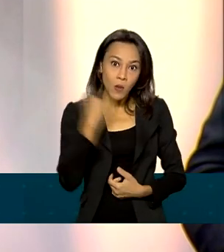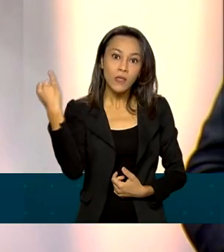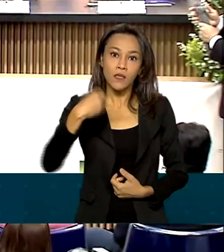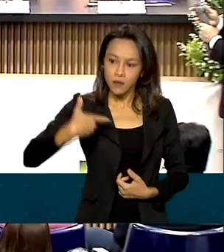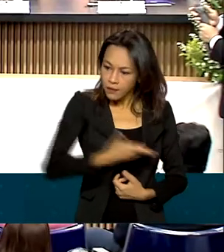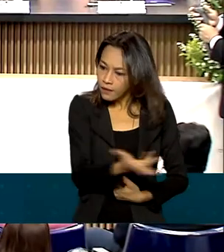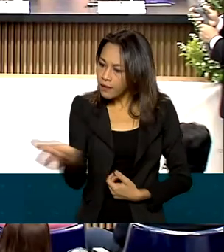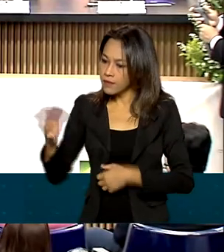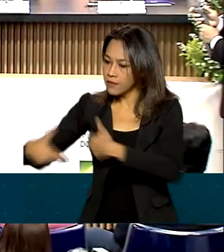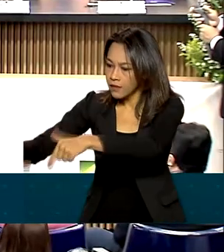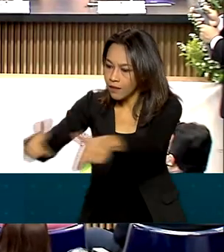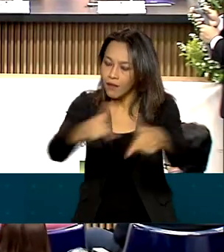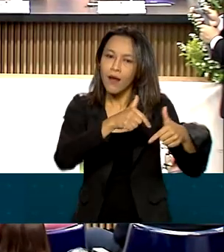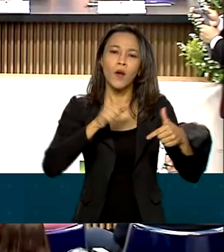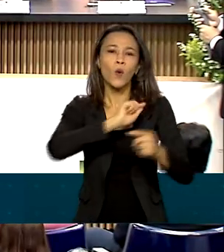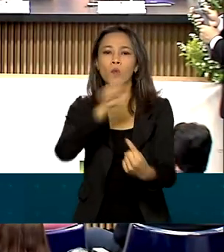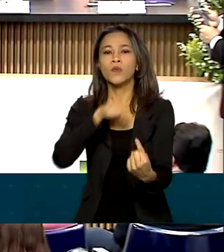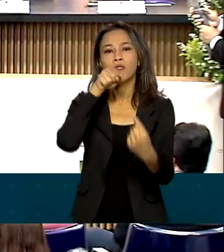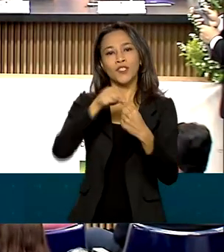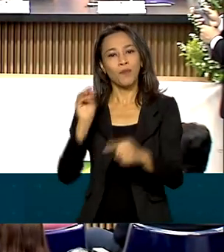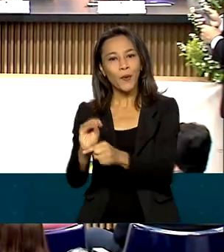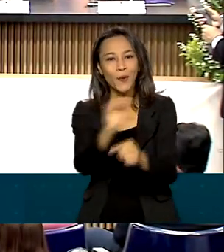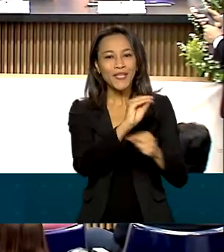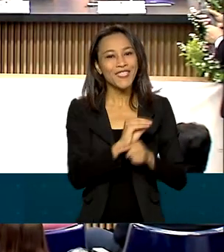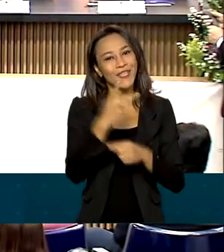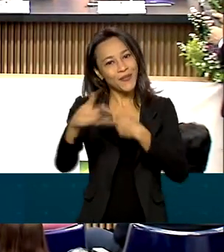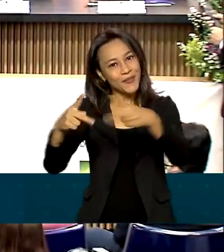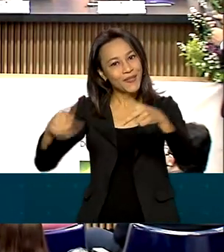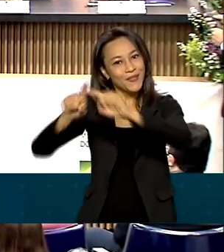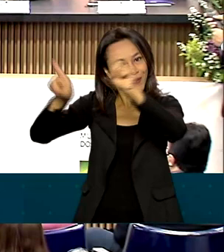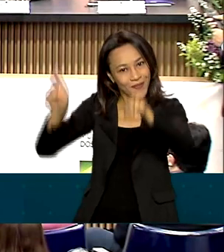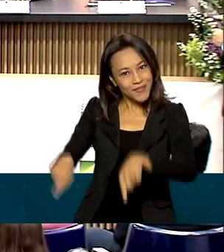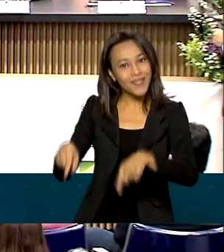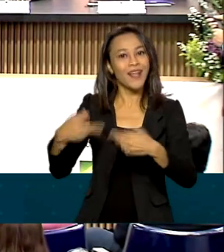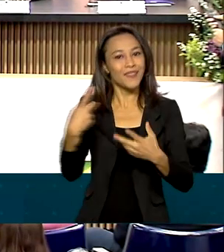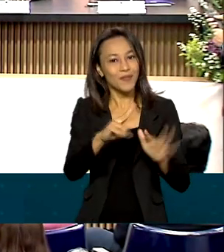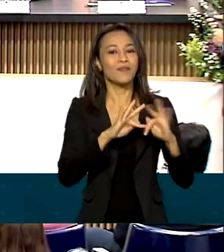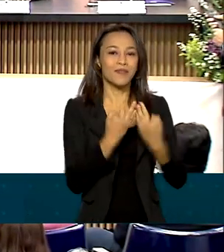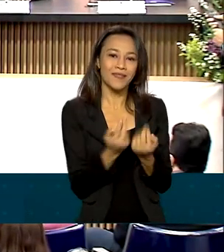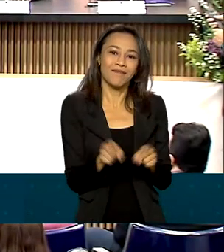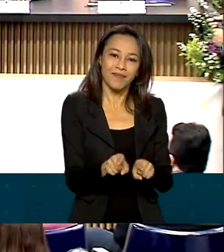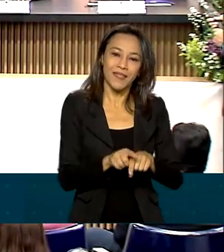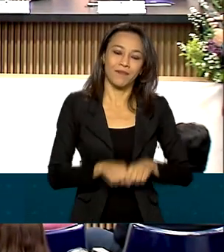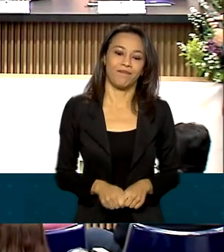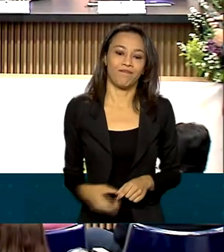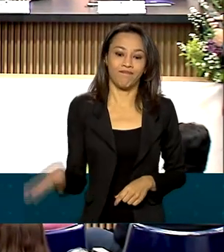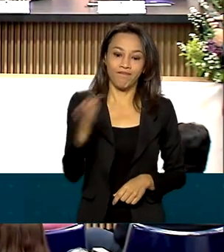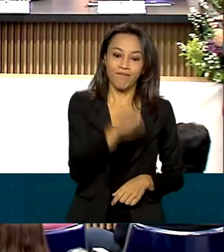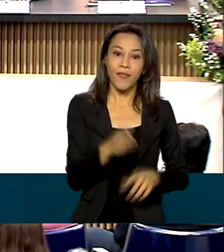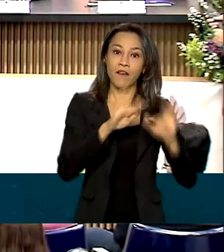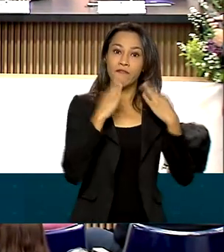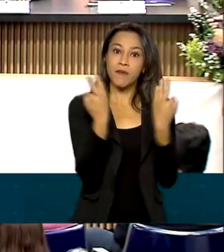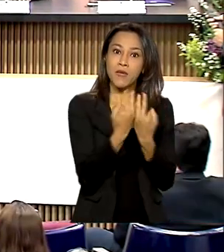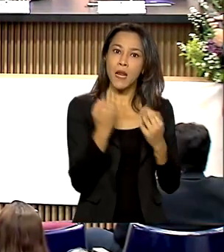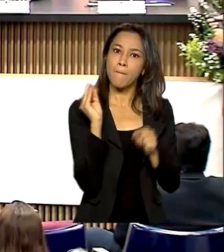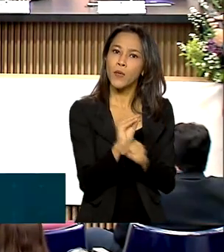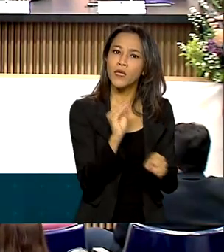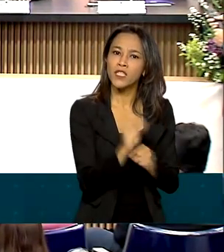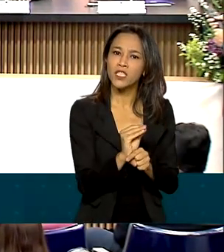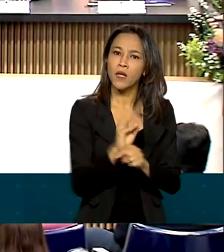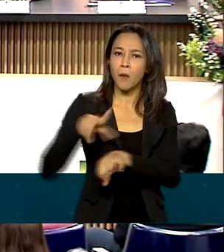iniciativas para proteger os colaboradores e seus familiares. Família protegida é nação forte.